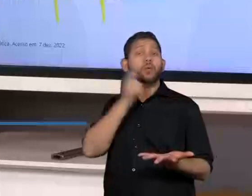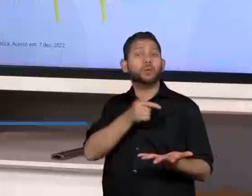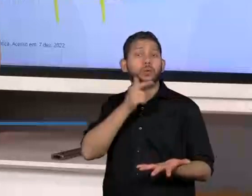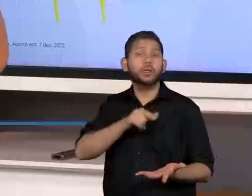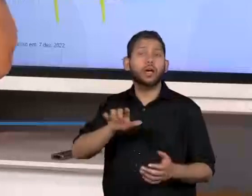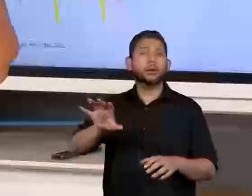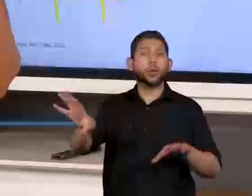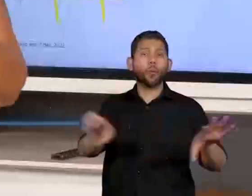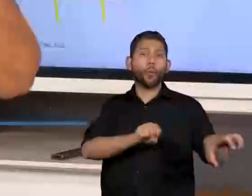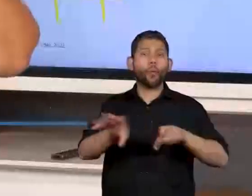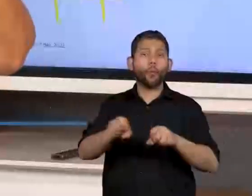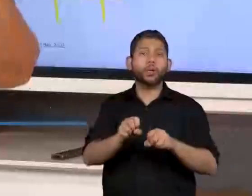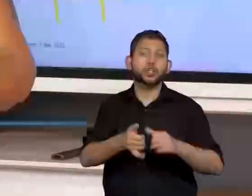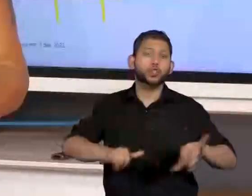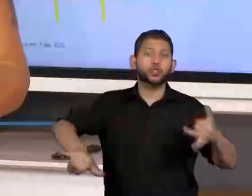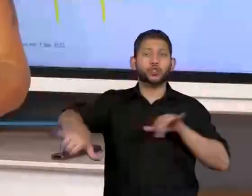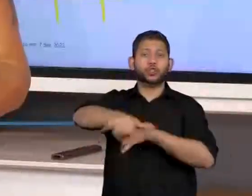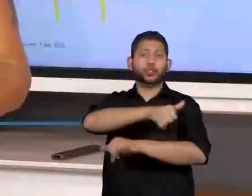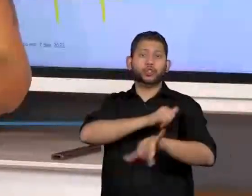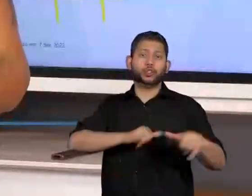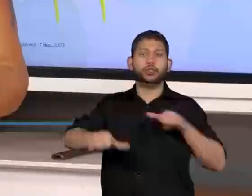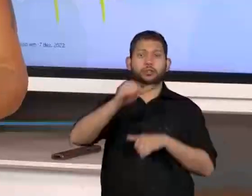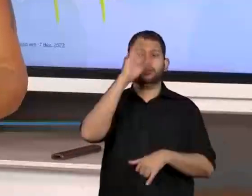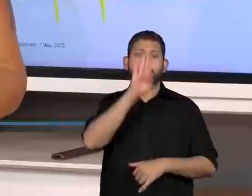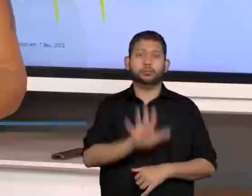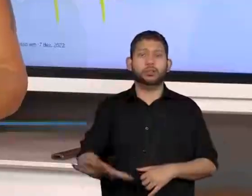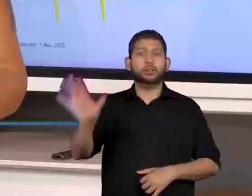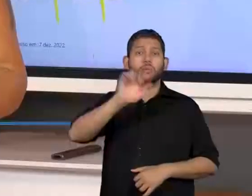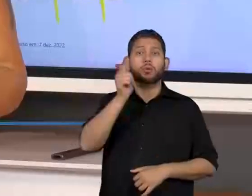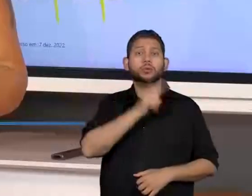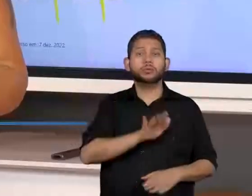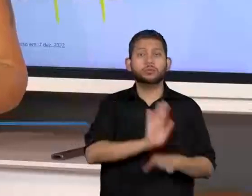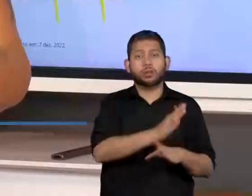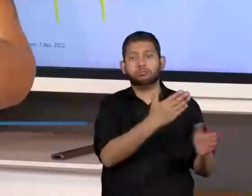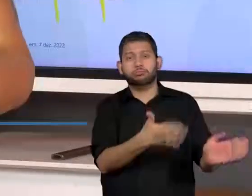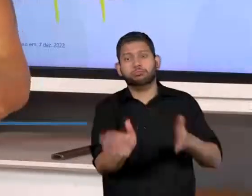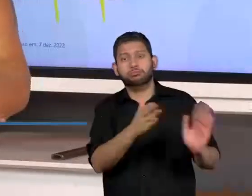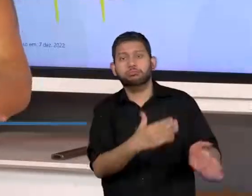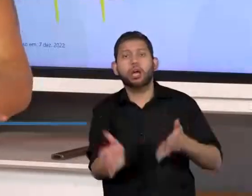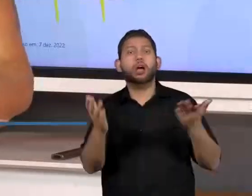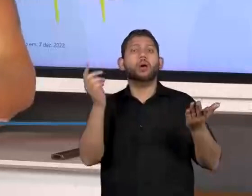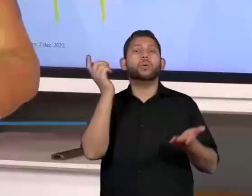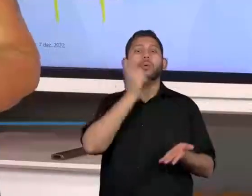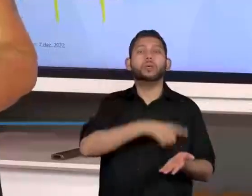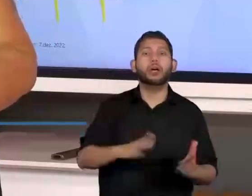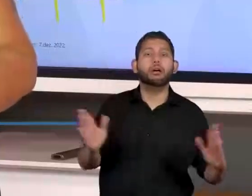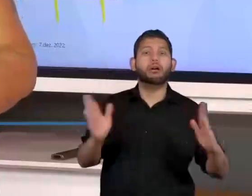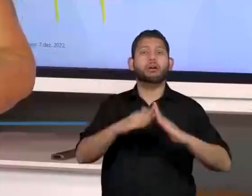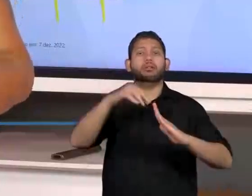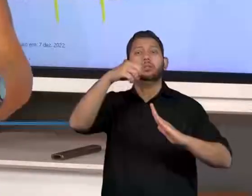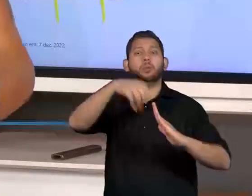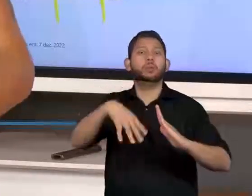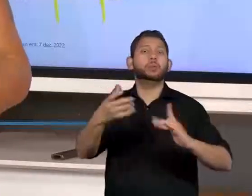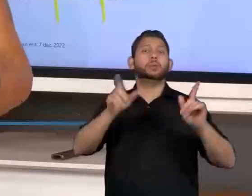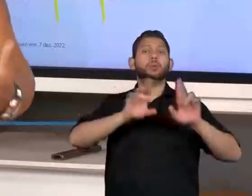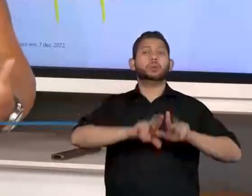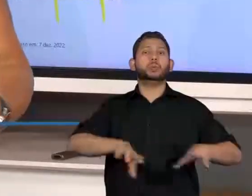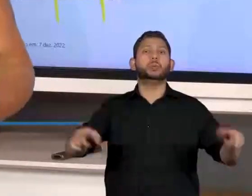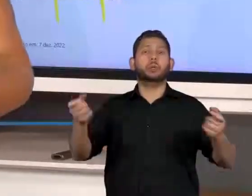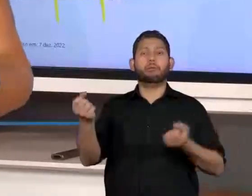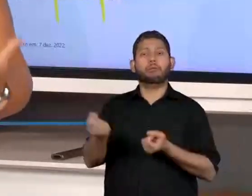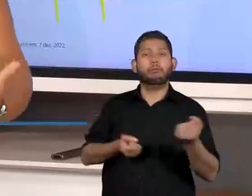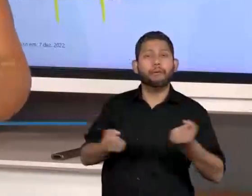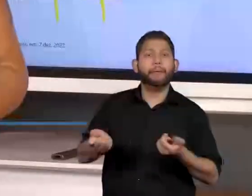não renováveis que nos ajudam a produzir energia. E nós temos que aprender a investir em qual